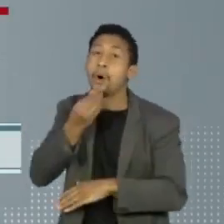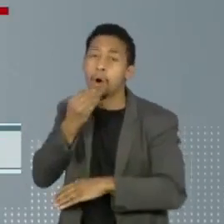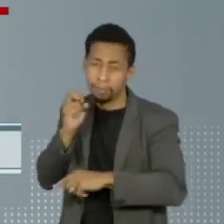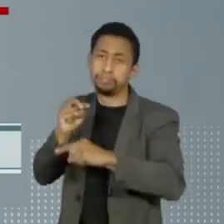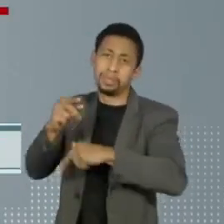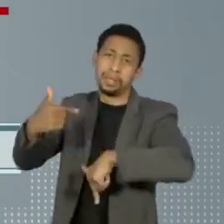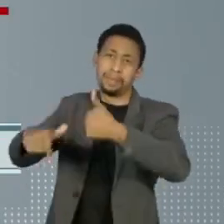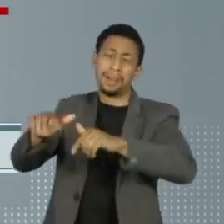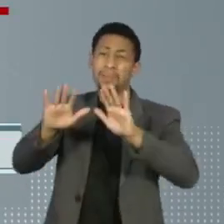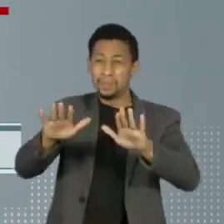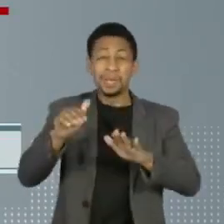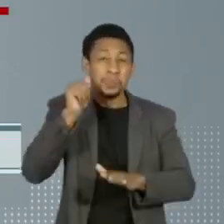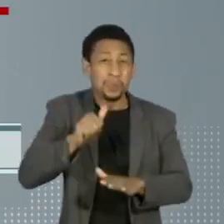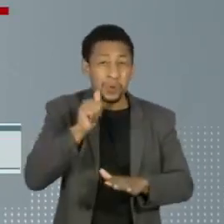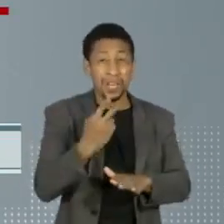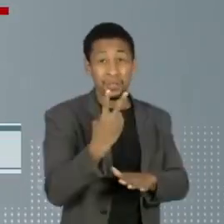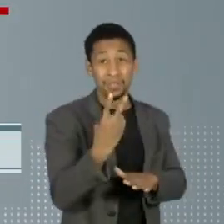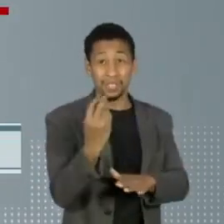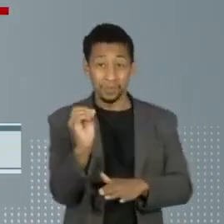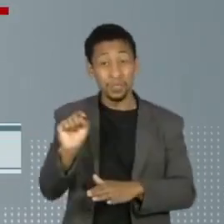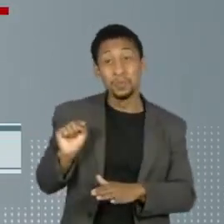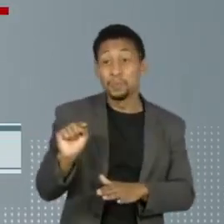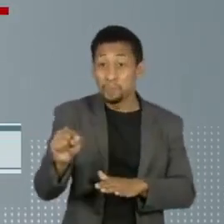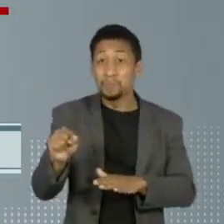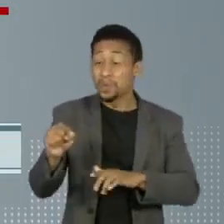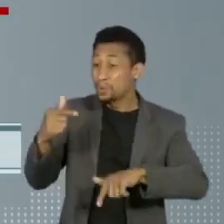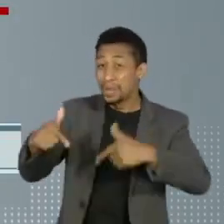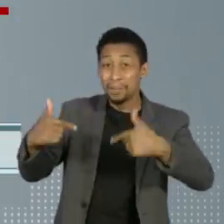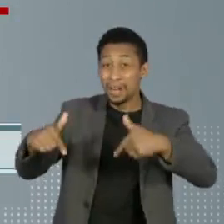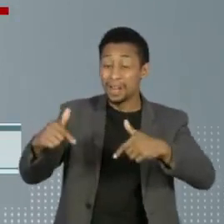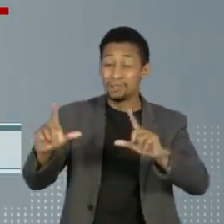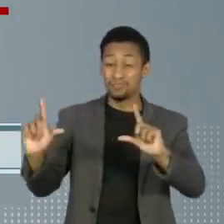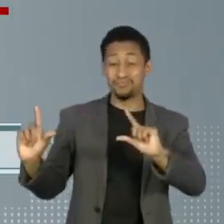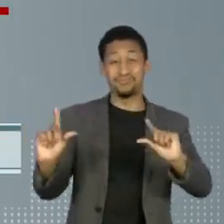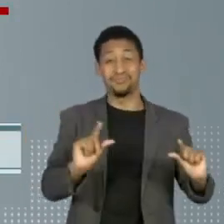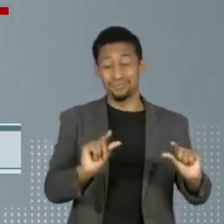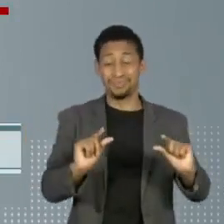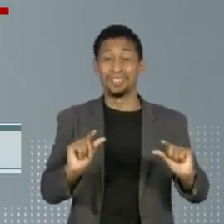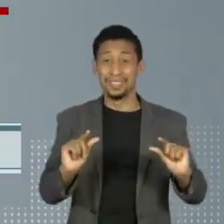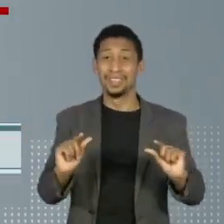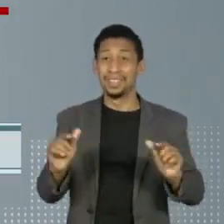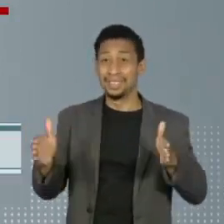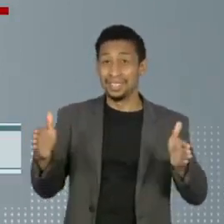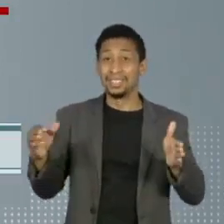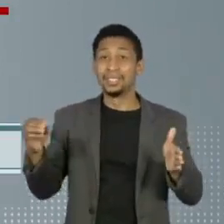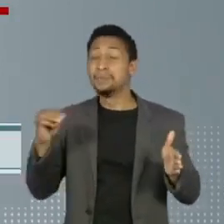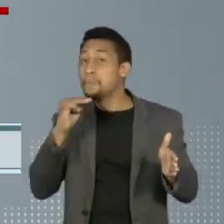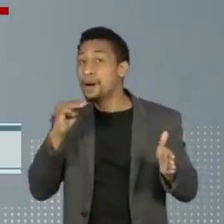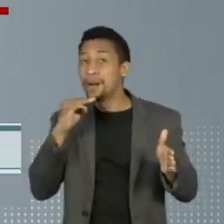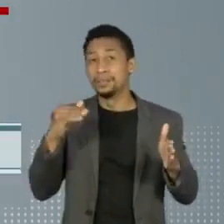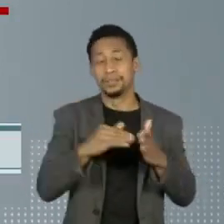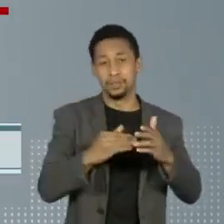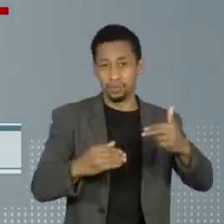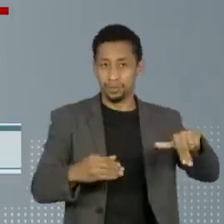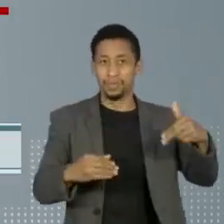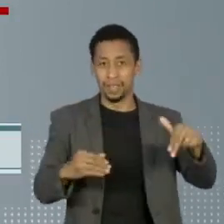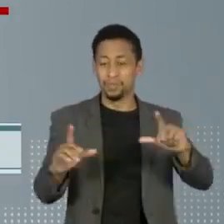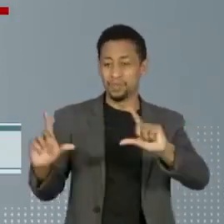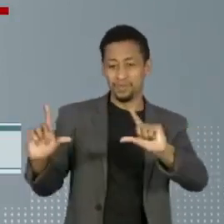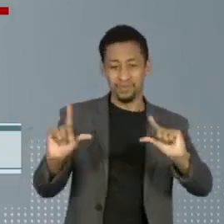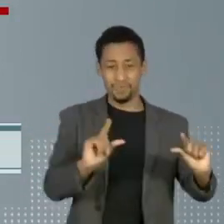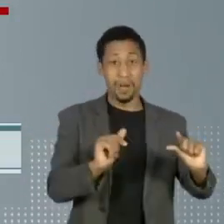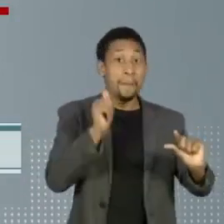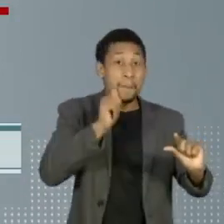as mulheres, que perderam 220 mil postos de trabalho com carteira assinada de março a novembro. Ou seja, há menos